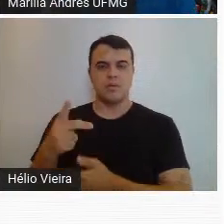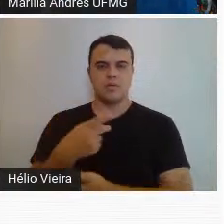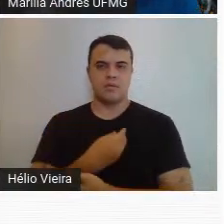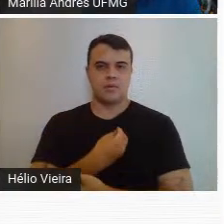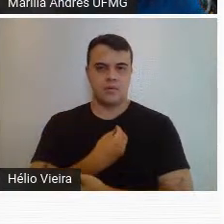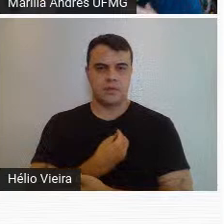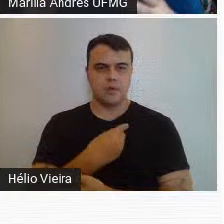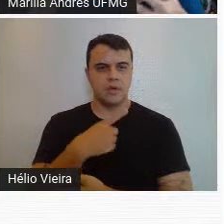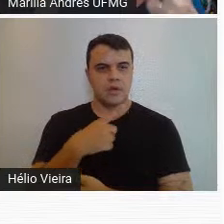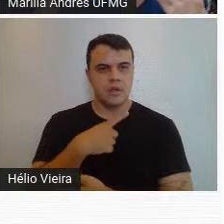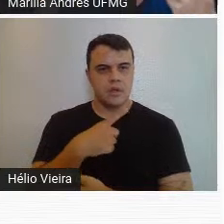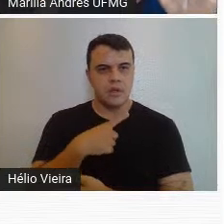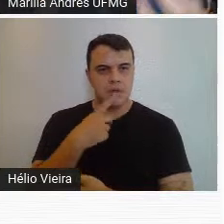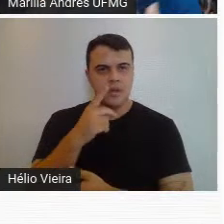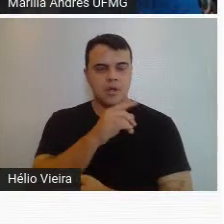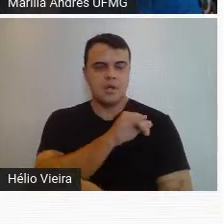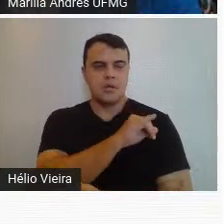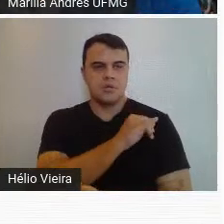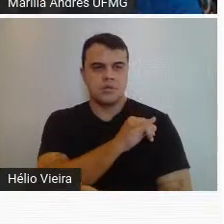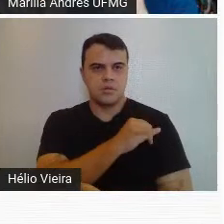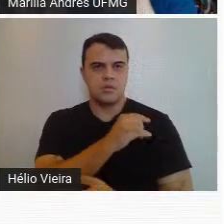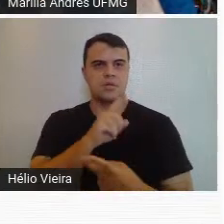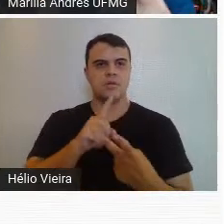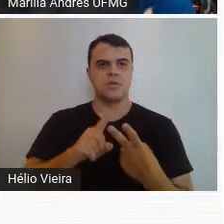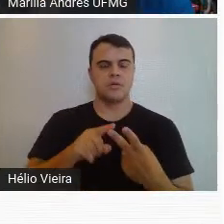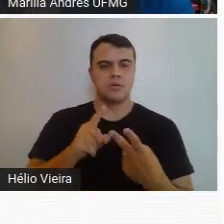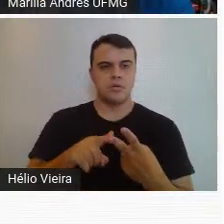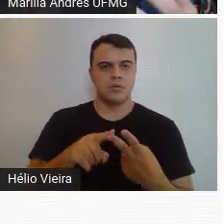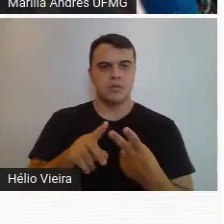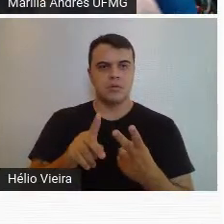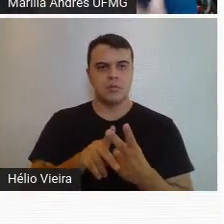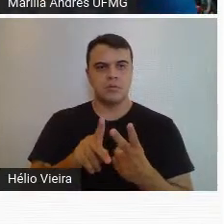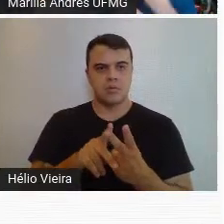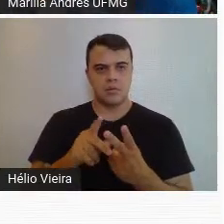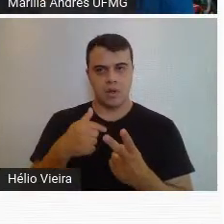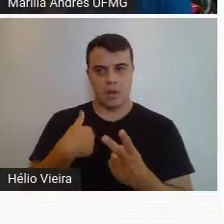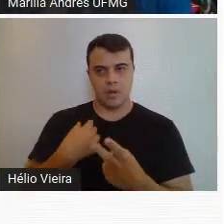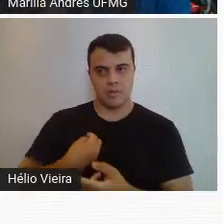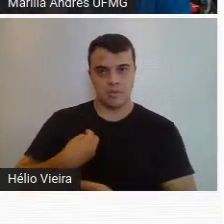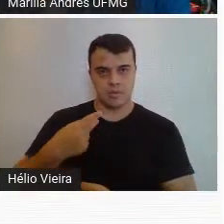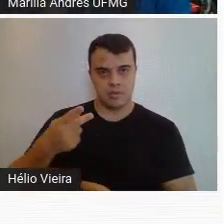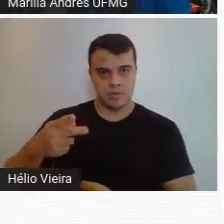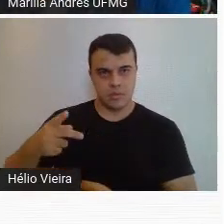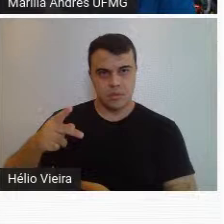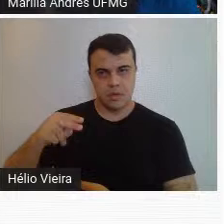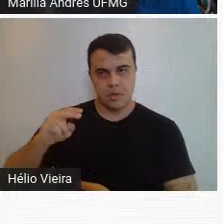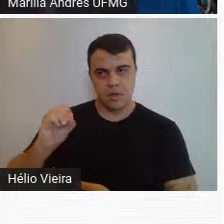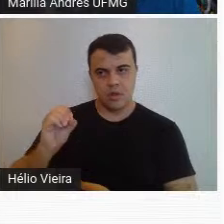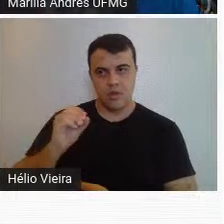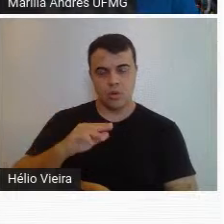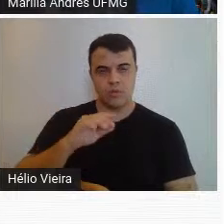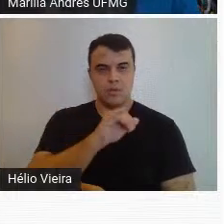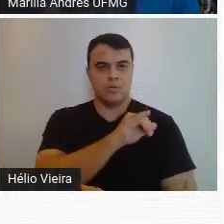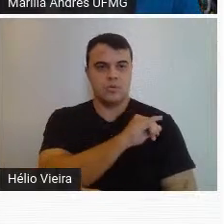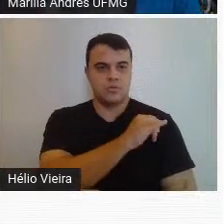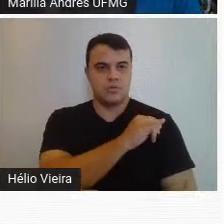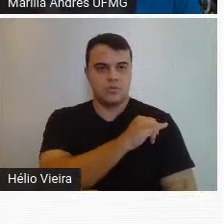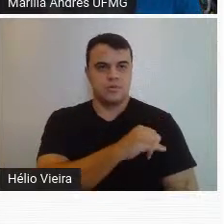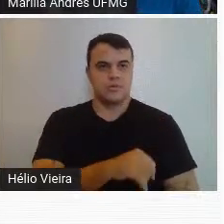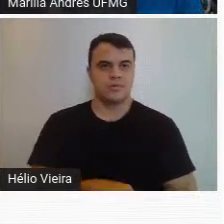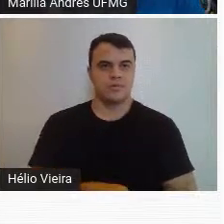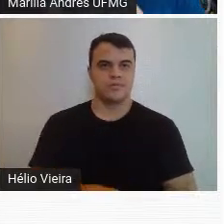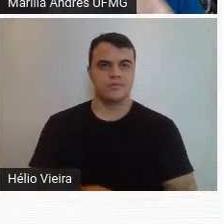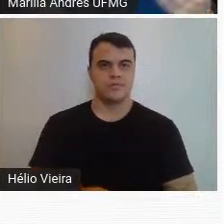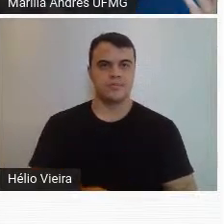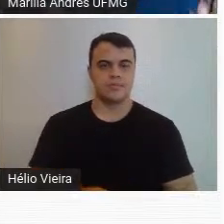mas ele teve um tempo no Rio de Janeiro, participou do movimento neoconcreto e neoconcreto no Rio e